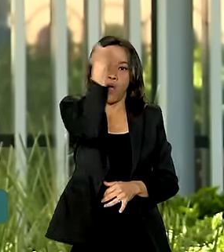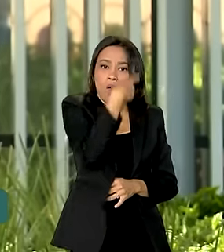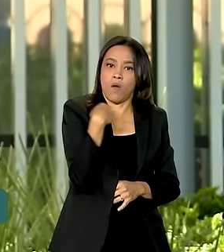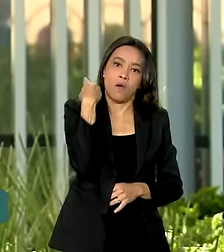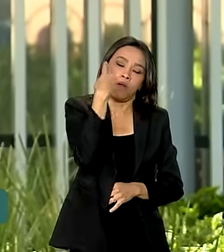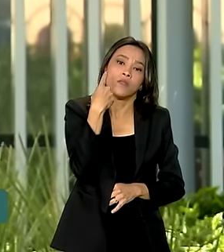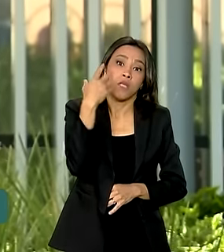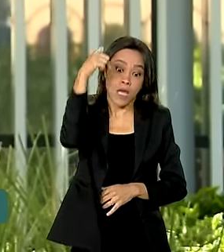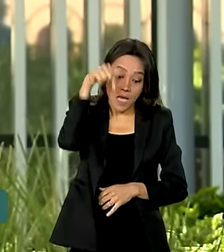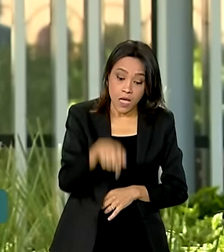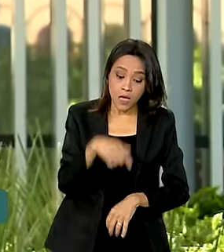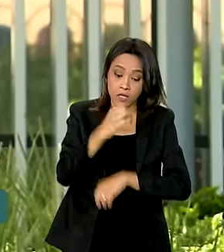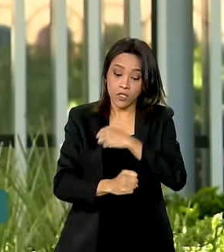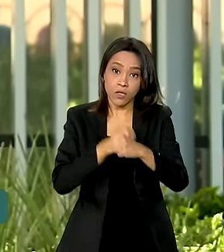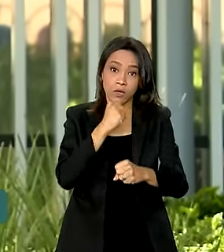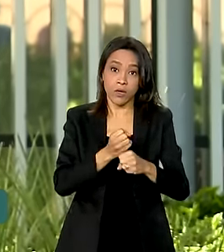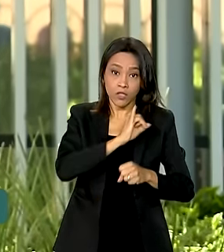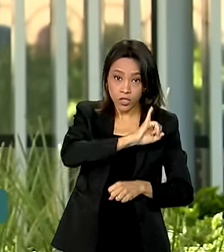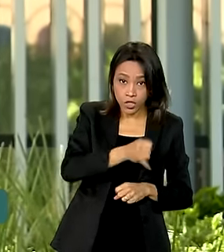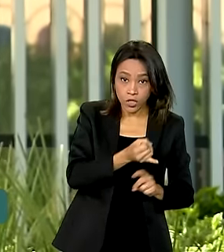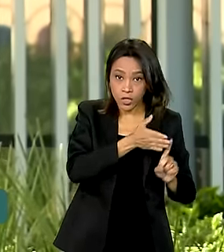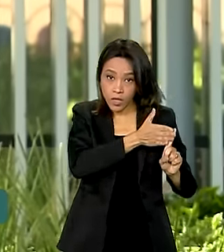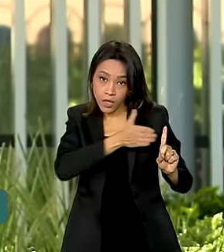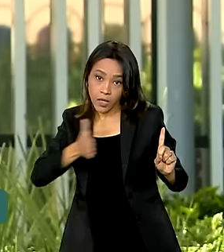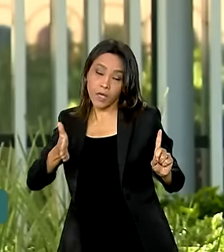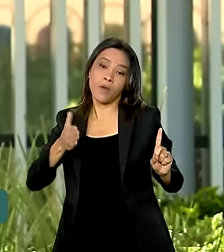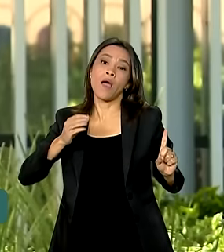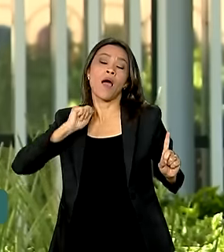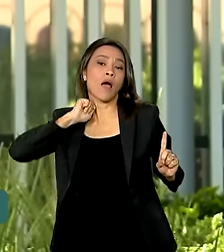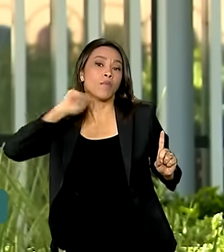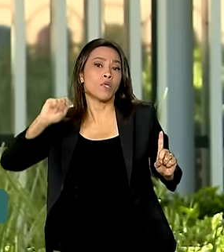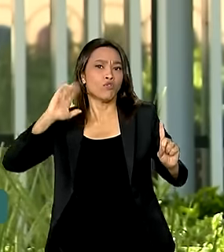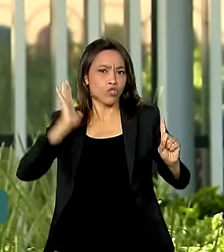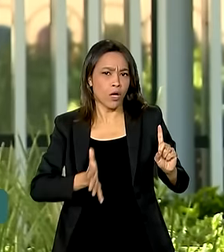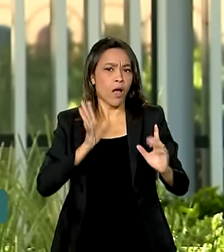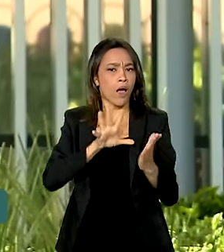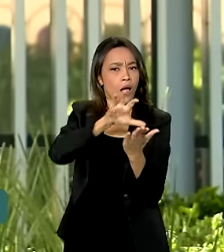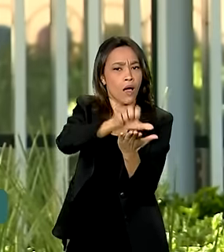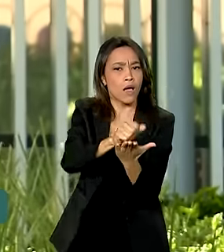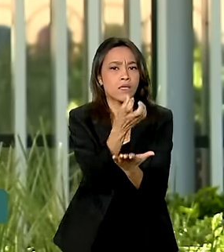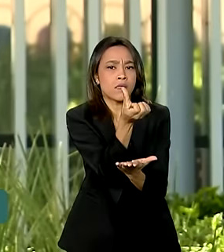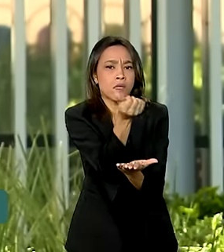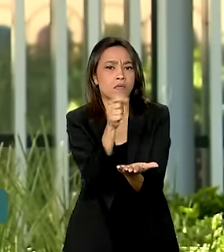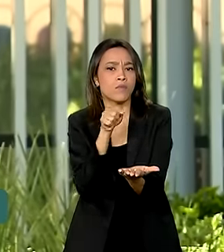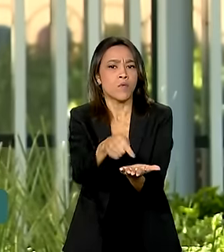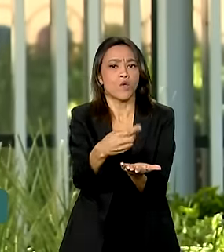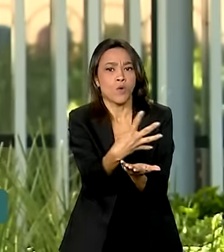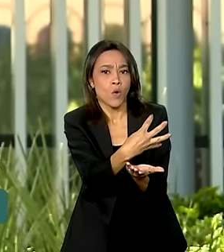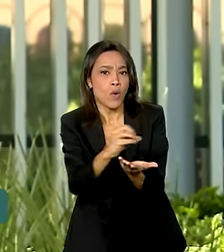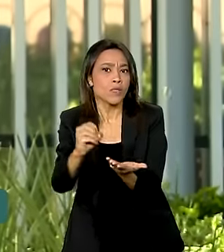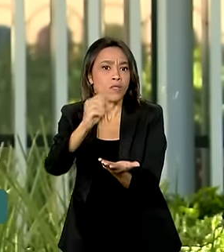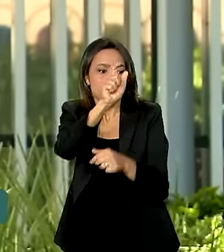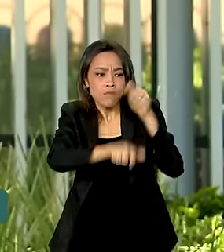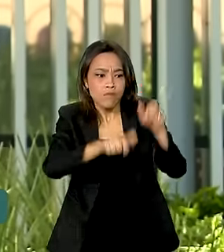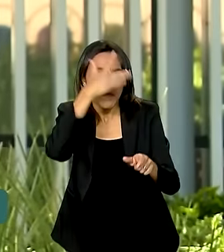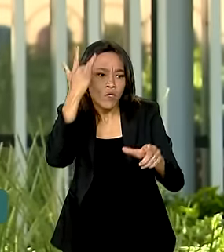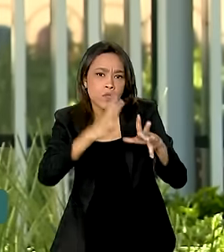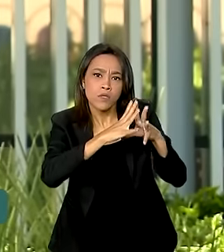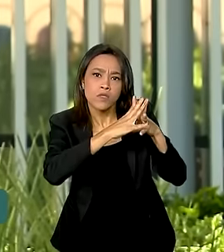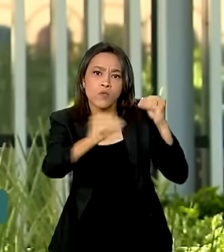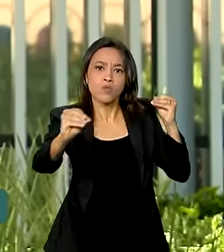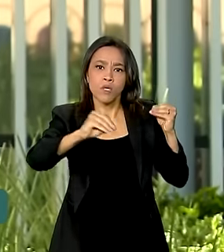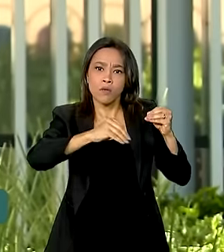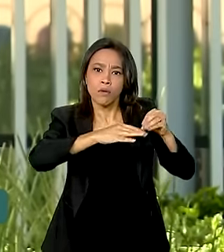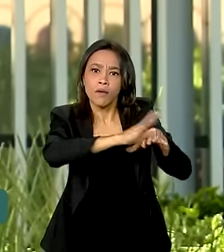Só este ano, de janeiro a abril, foram registrados mais de 6.400 casos de desaparecimento de crianças